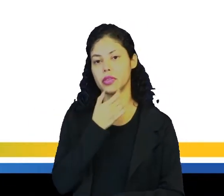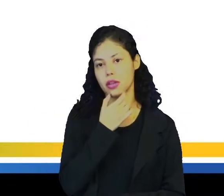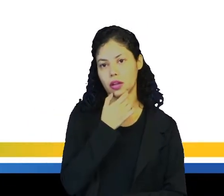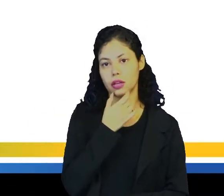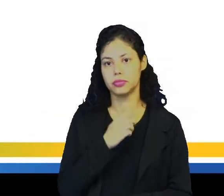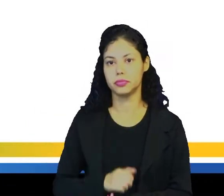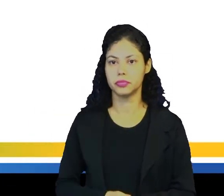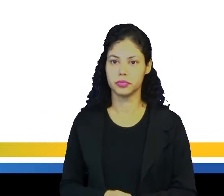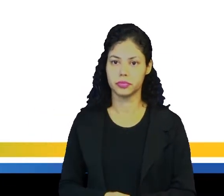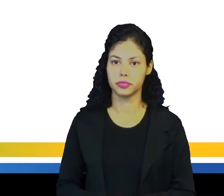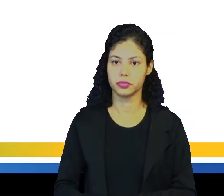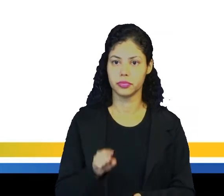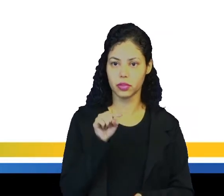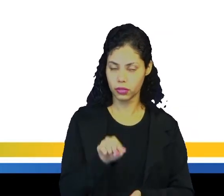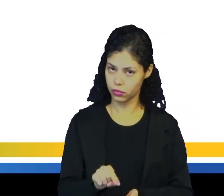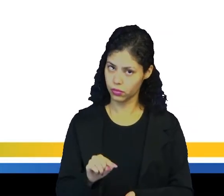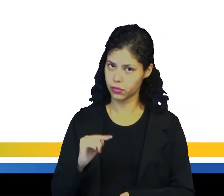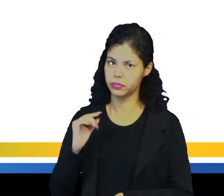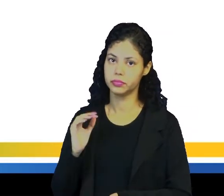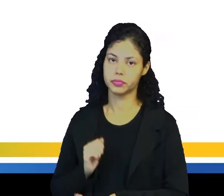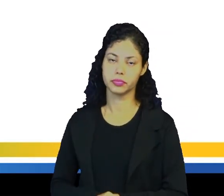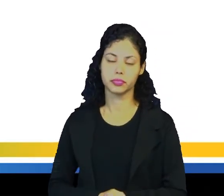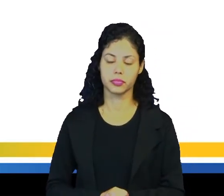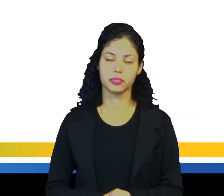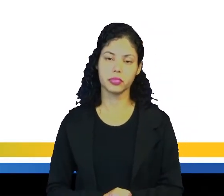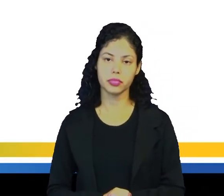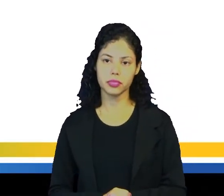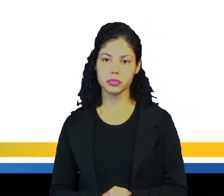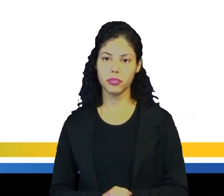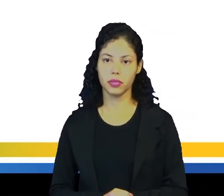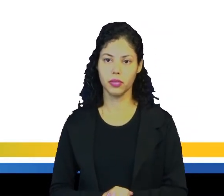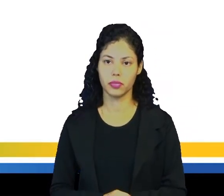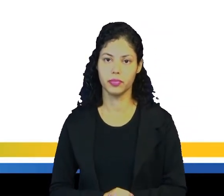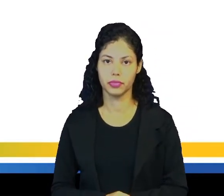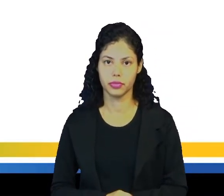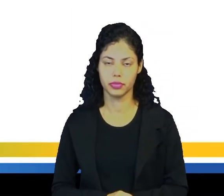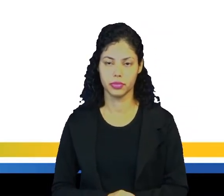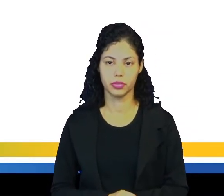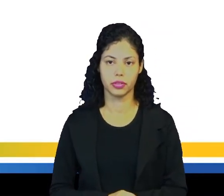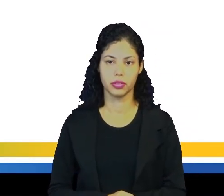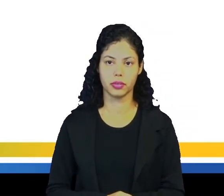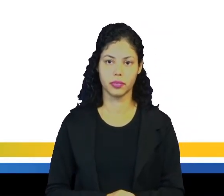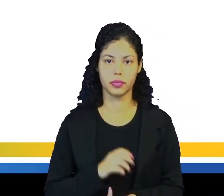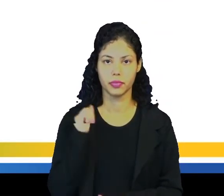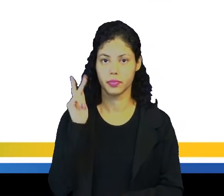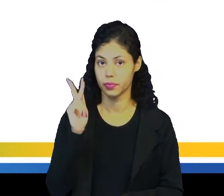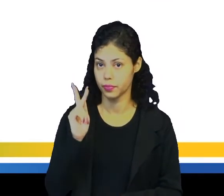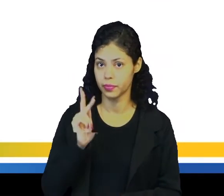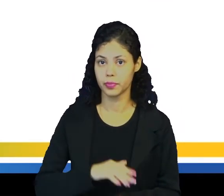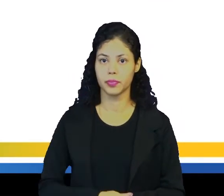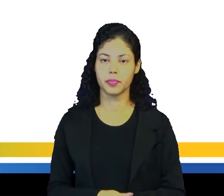inglês, né, dot com. A gente vai ler esse ponto final em inglês como dot, ok?